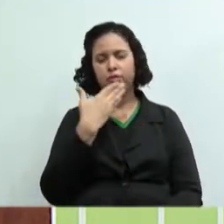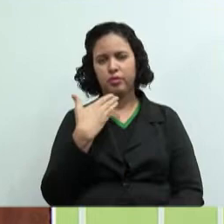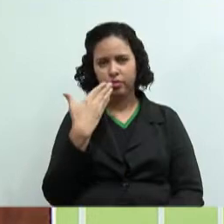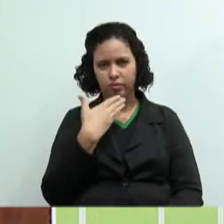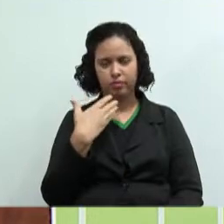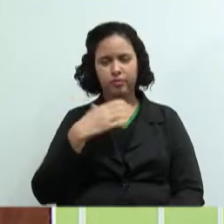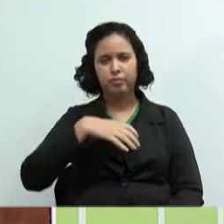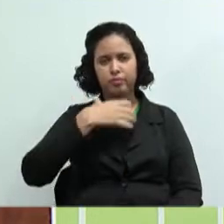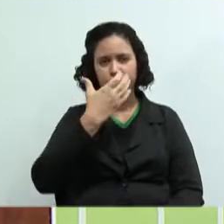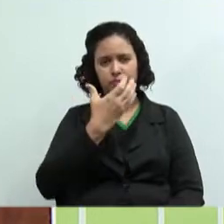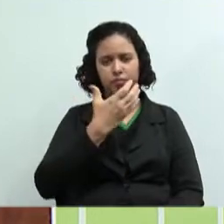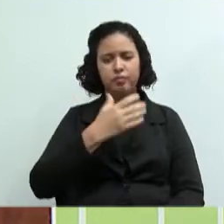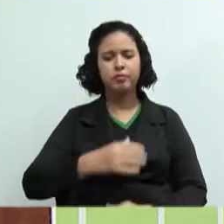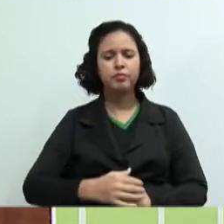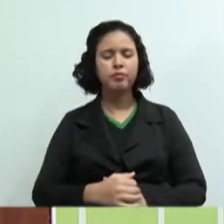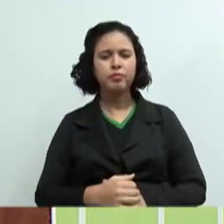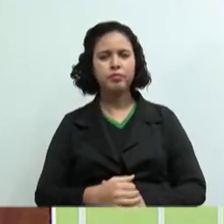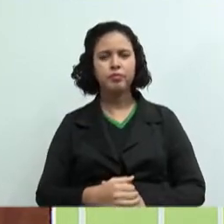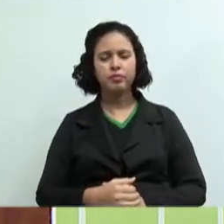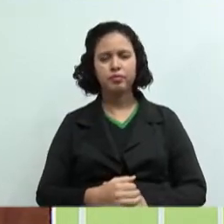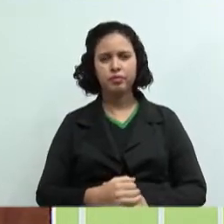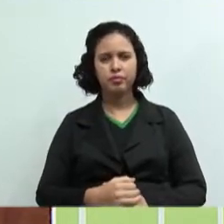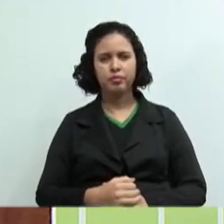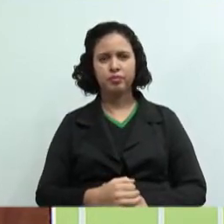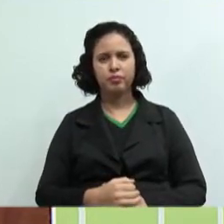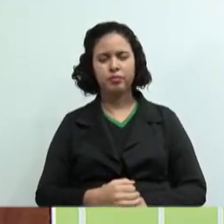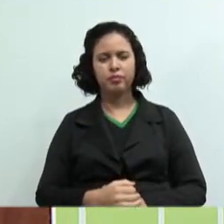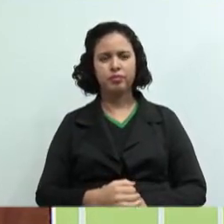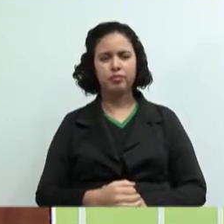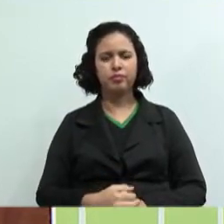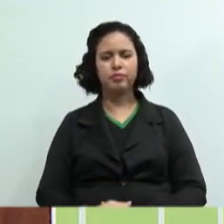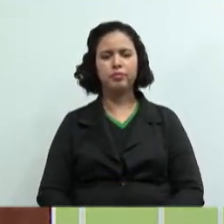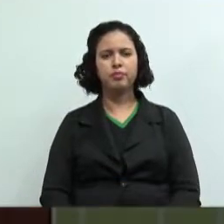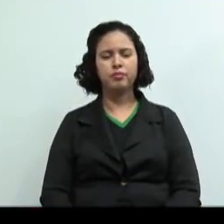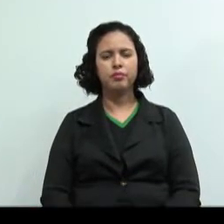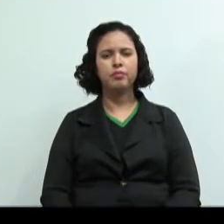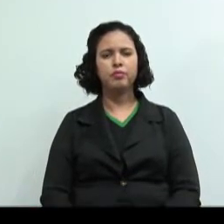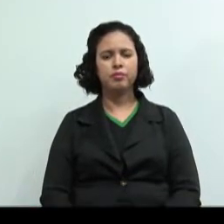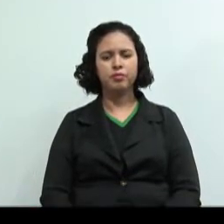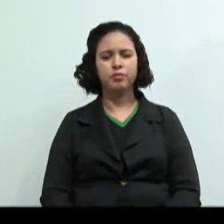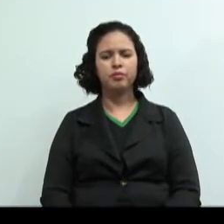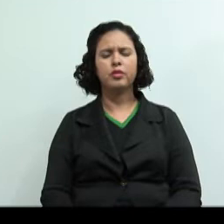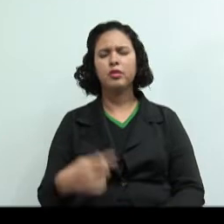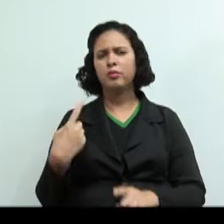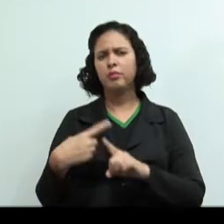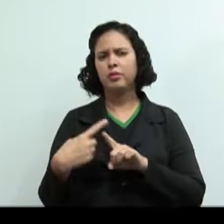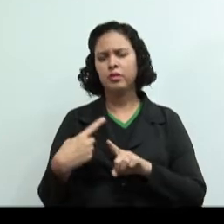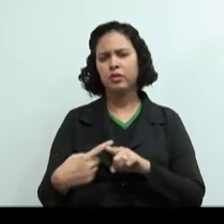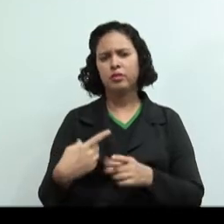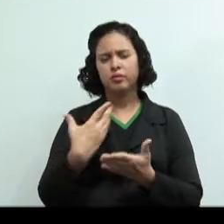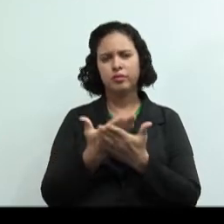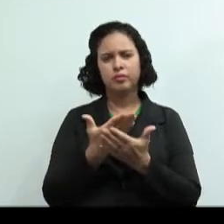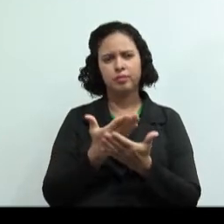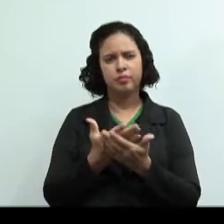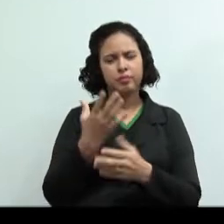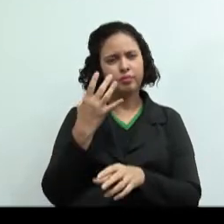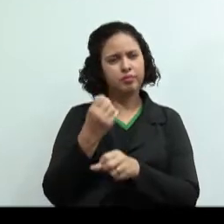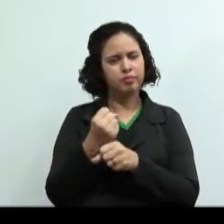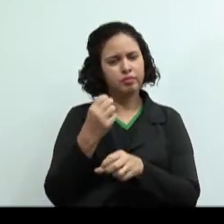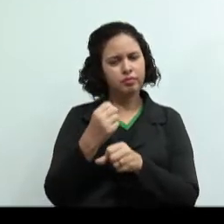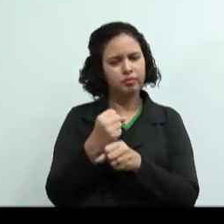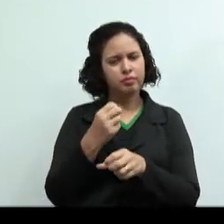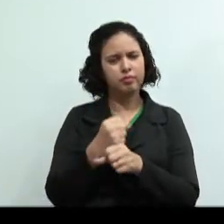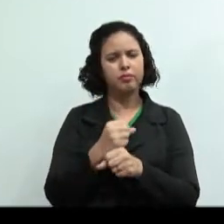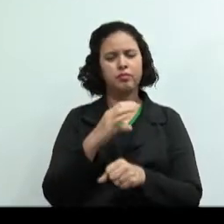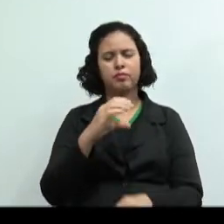Correto? Vamos continuar lá nos slides. Por que estudar contabilidade de custos nas